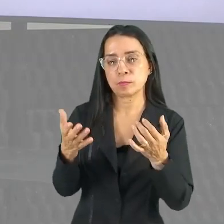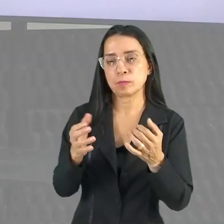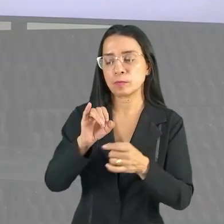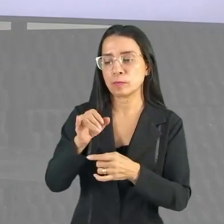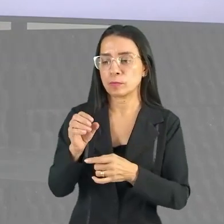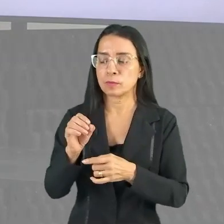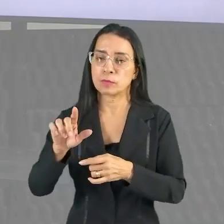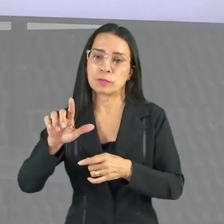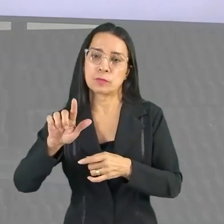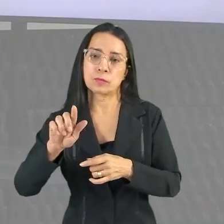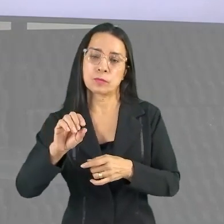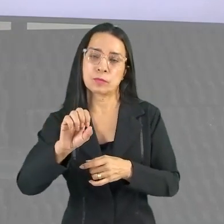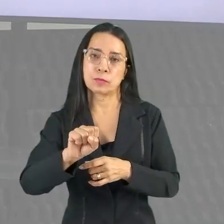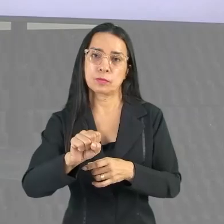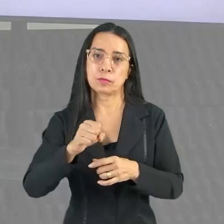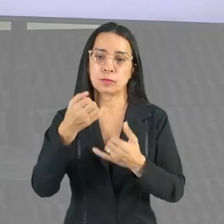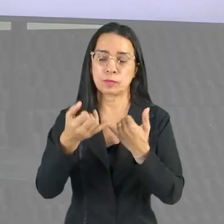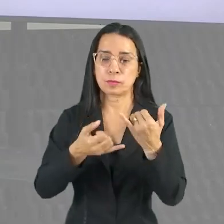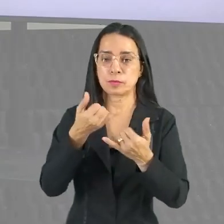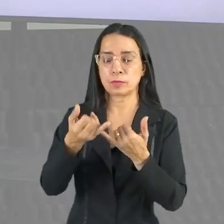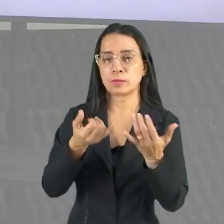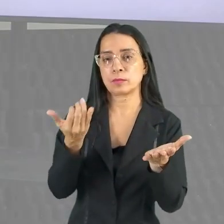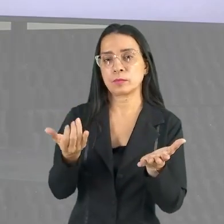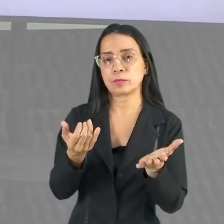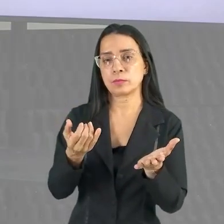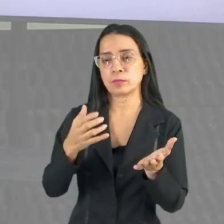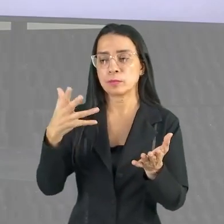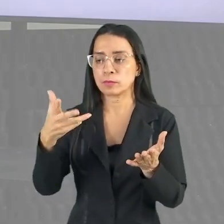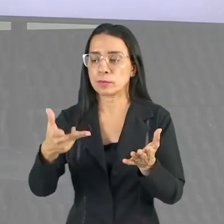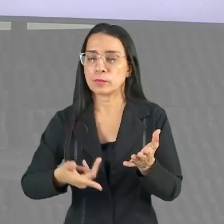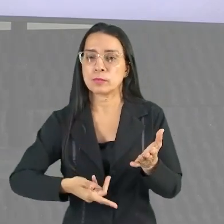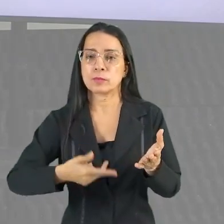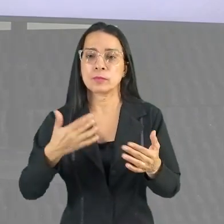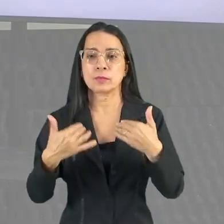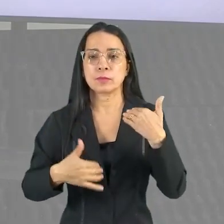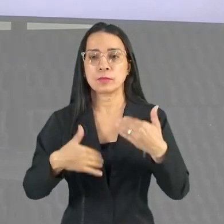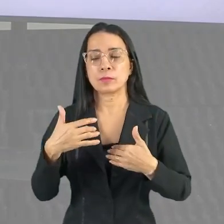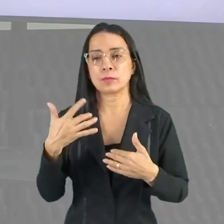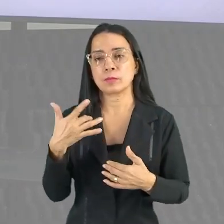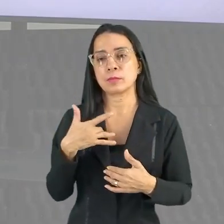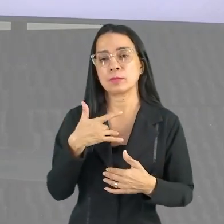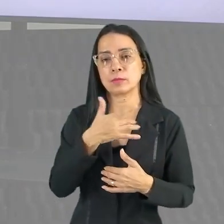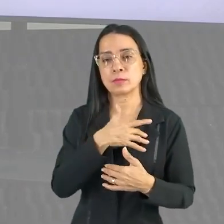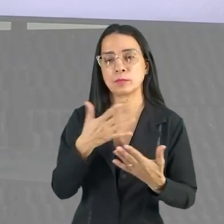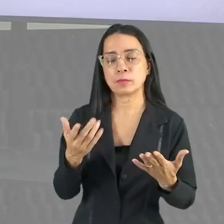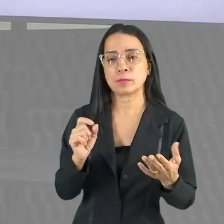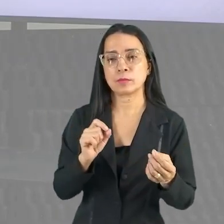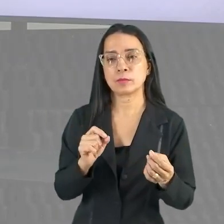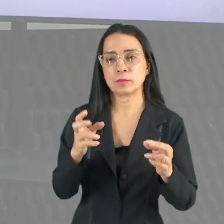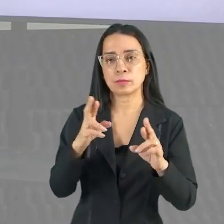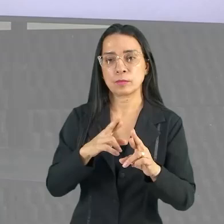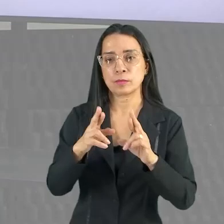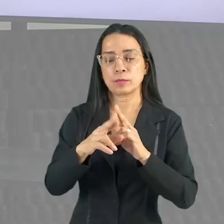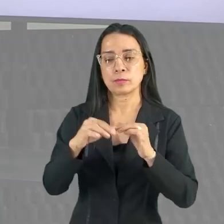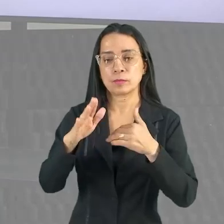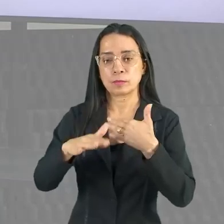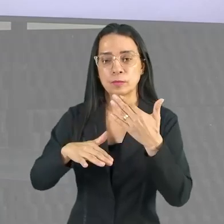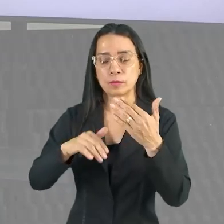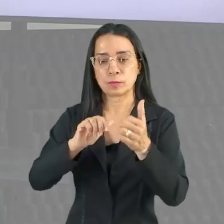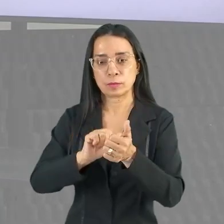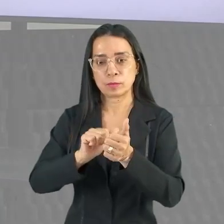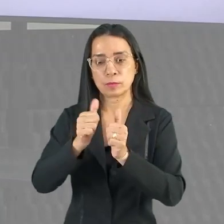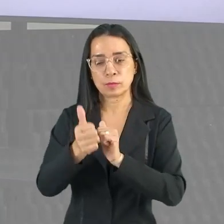aptidão física, eu saber o que é a aptidão relacionada à saúde, saber o que é a aptidão física relacionada ao desempenho esportivo.